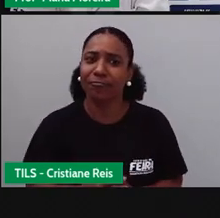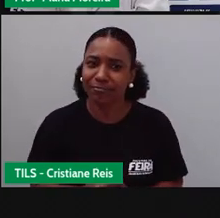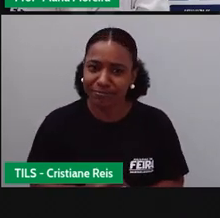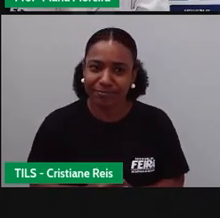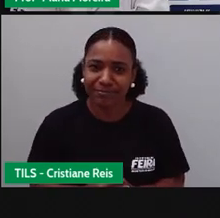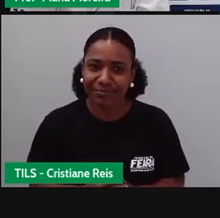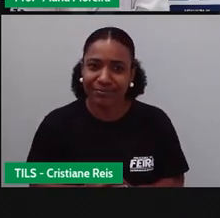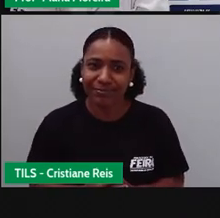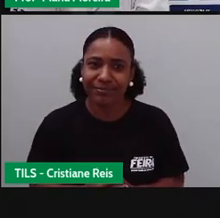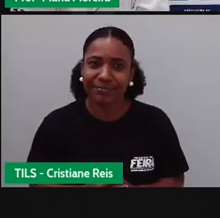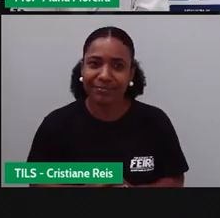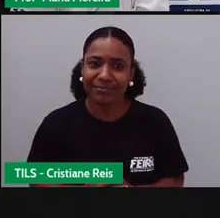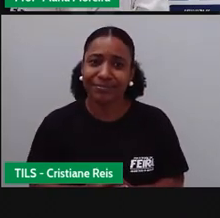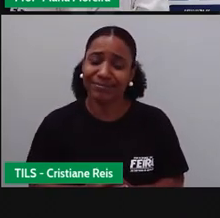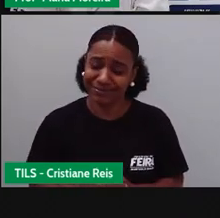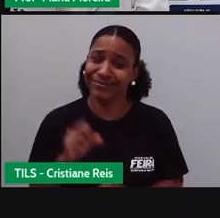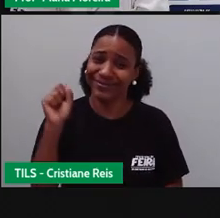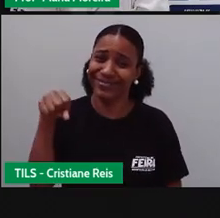Parece?